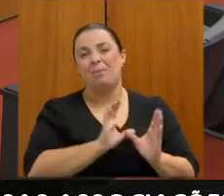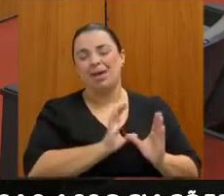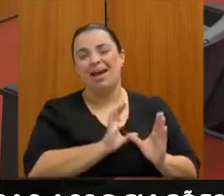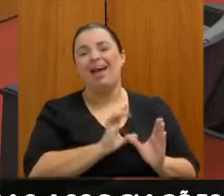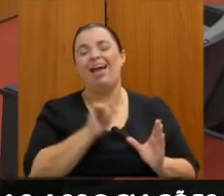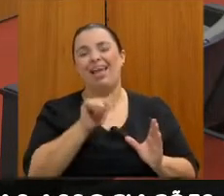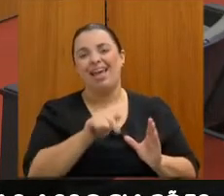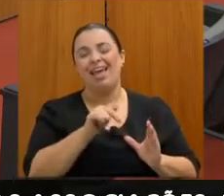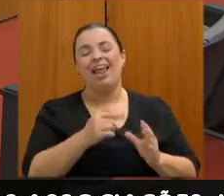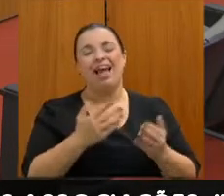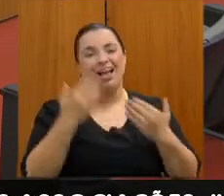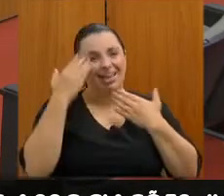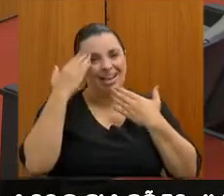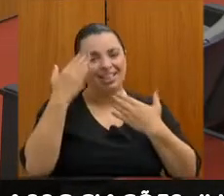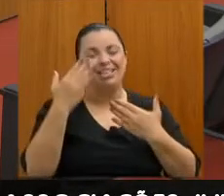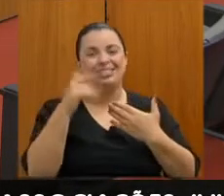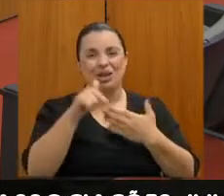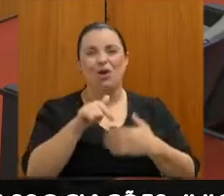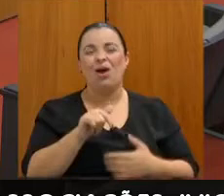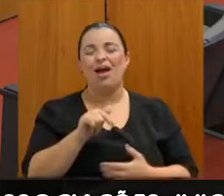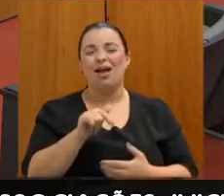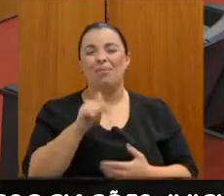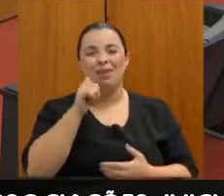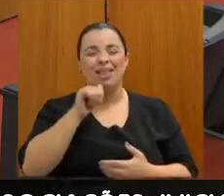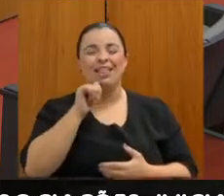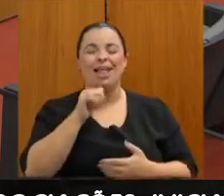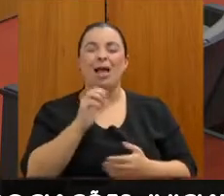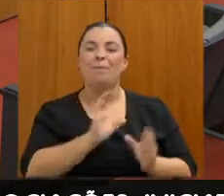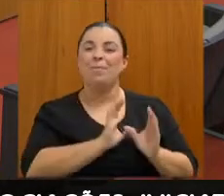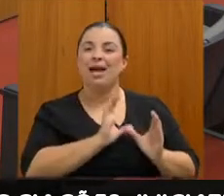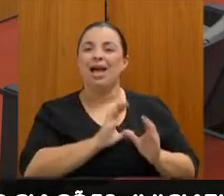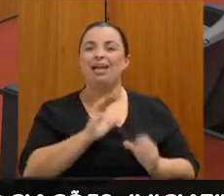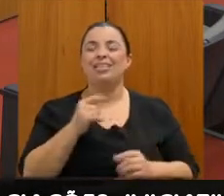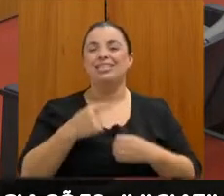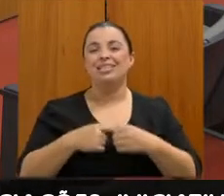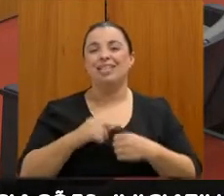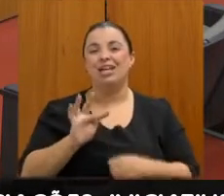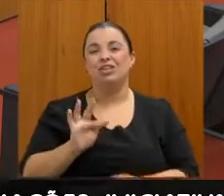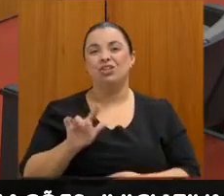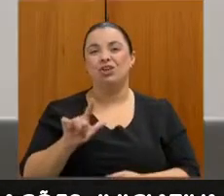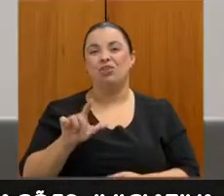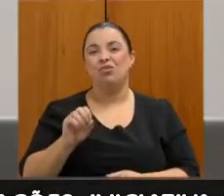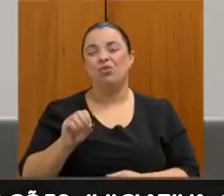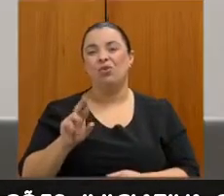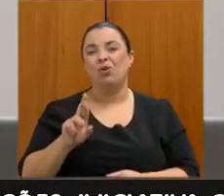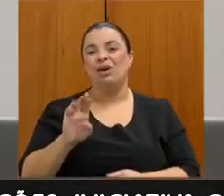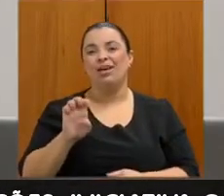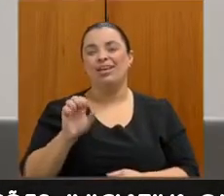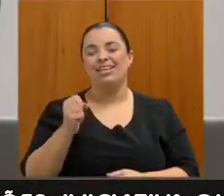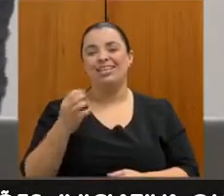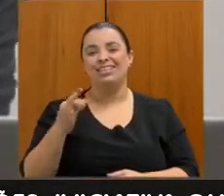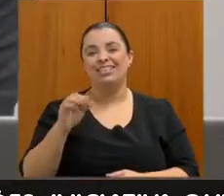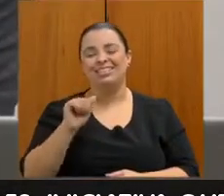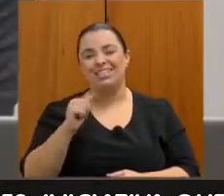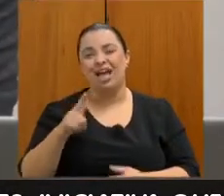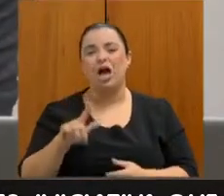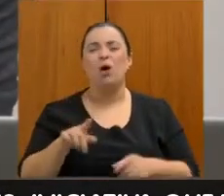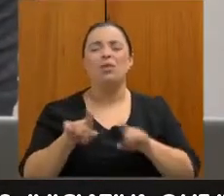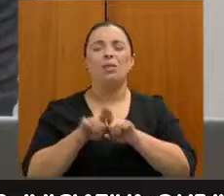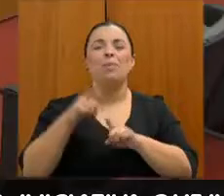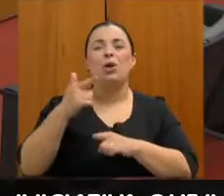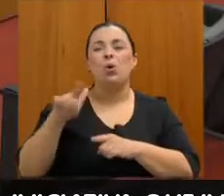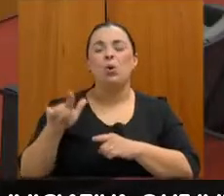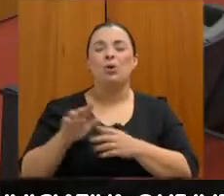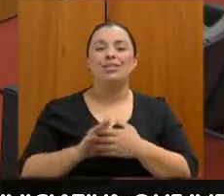à APAES de Orestal, Matheus Leme também, já tivemos lá e destinamos recursos. Bom Despacho eu tive na